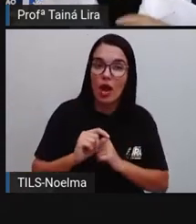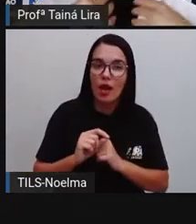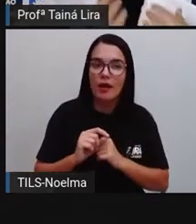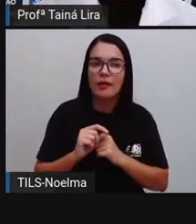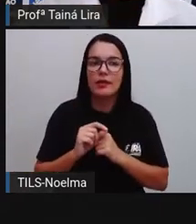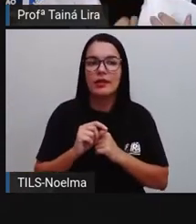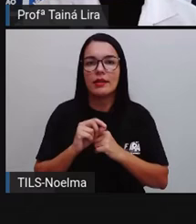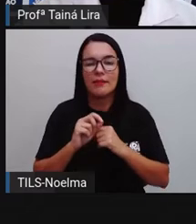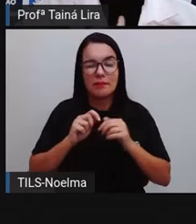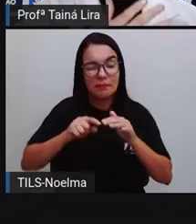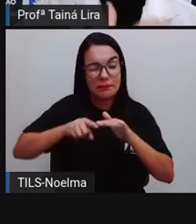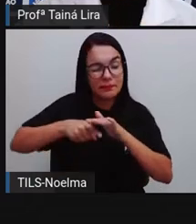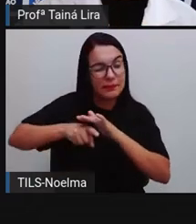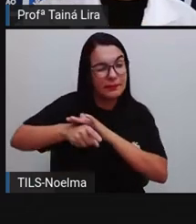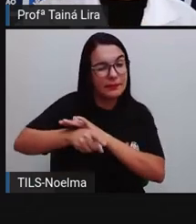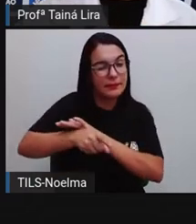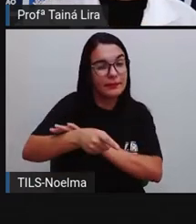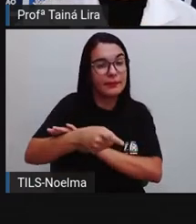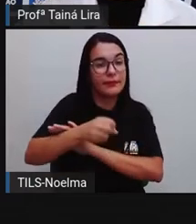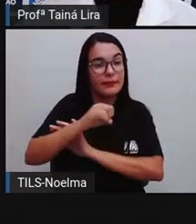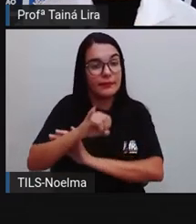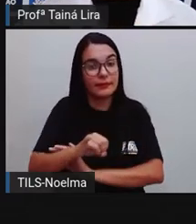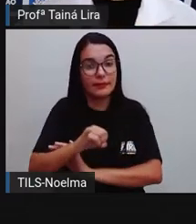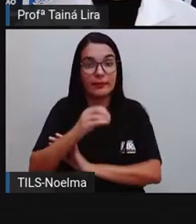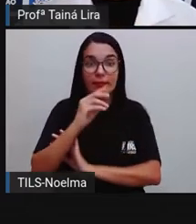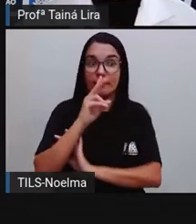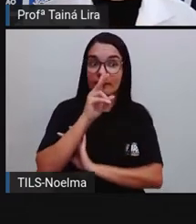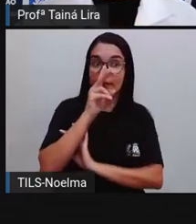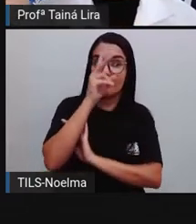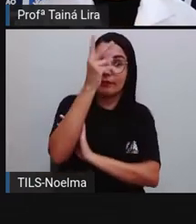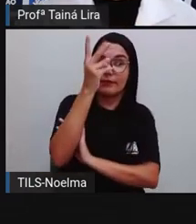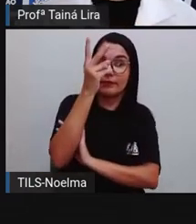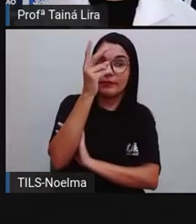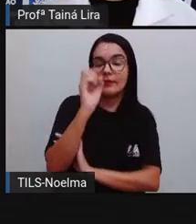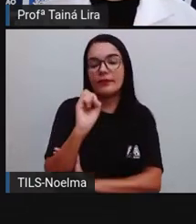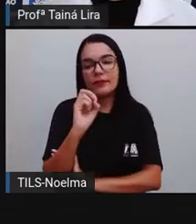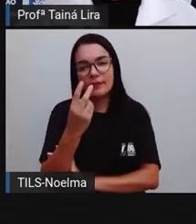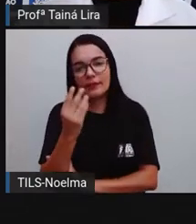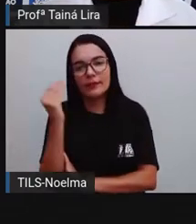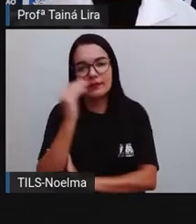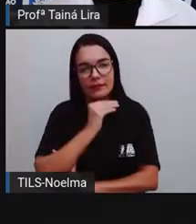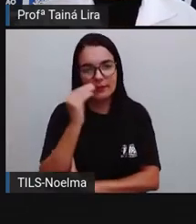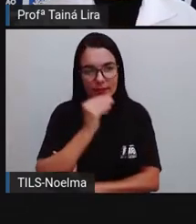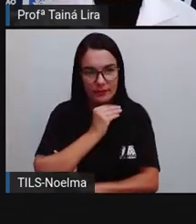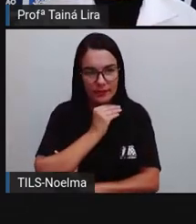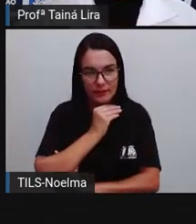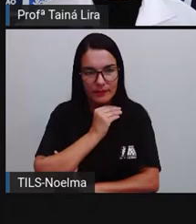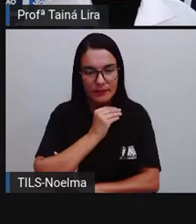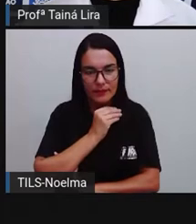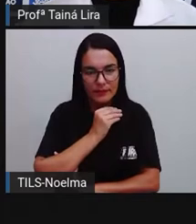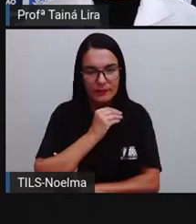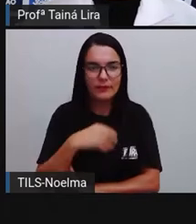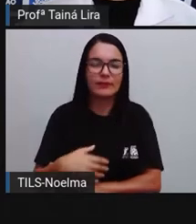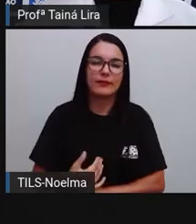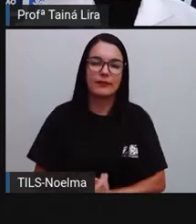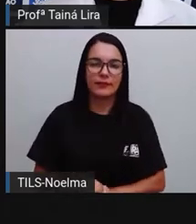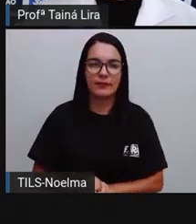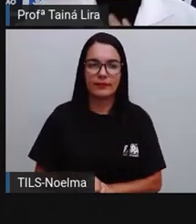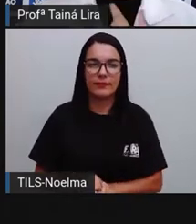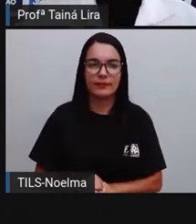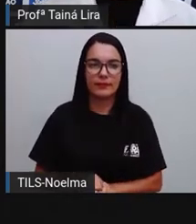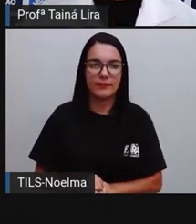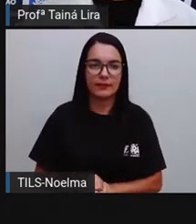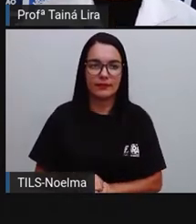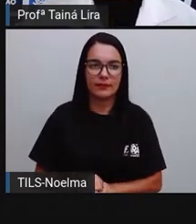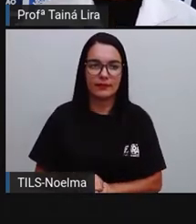intensidade do som. Então, conforme o som é mais intenso, ele é mais forte. Menos intenso é mais